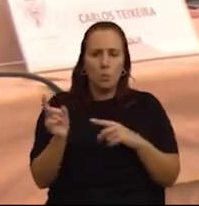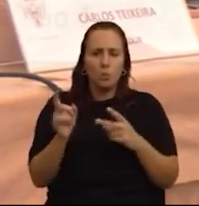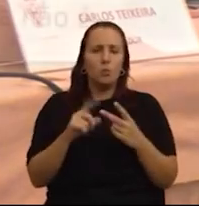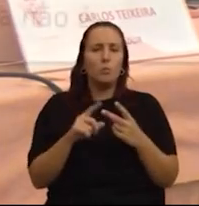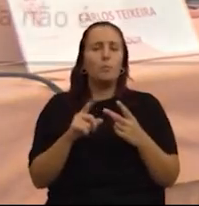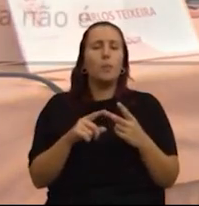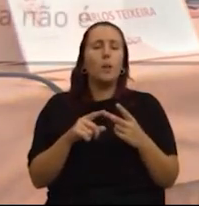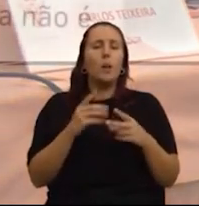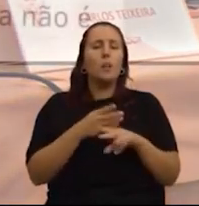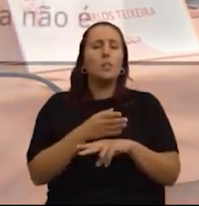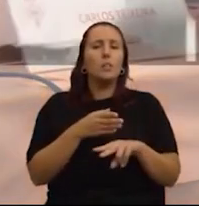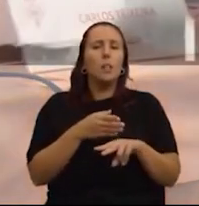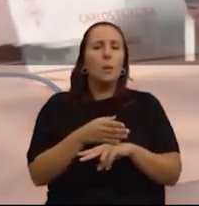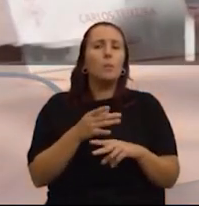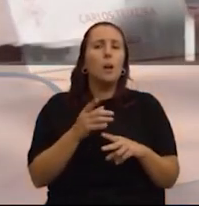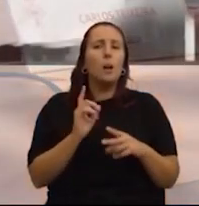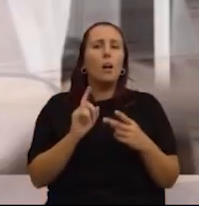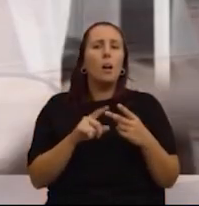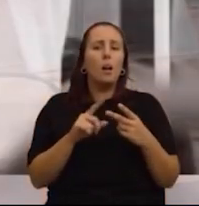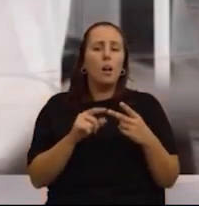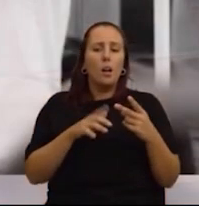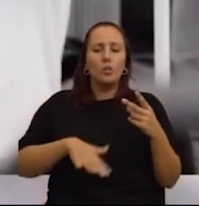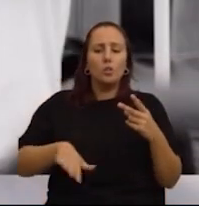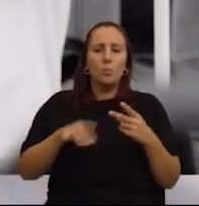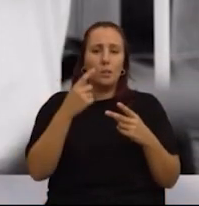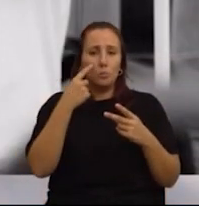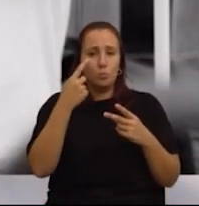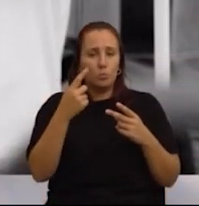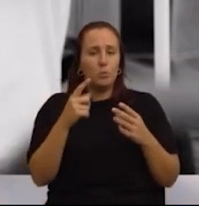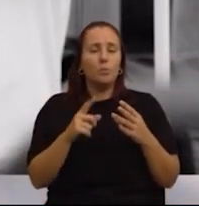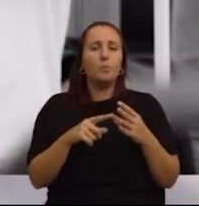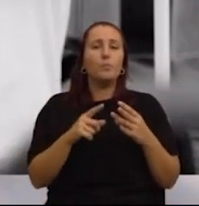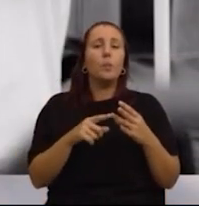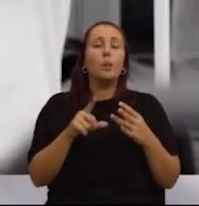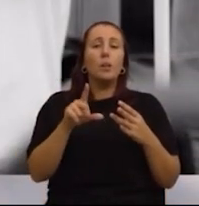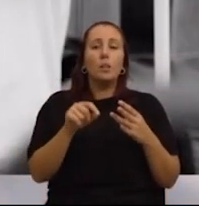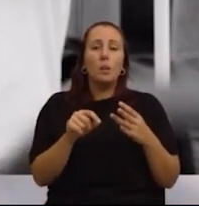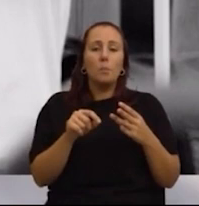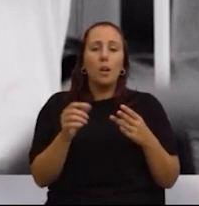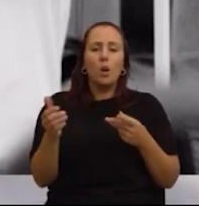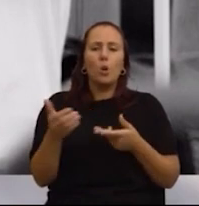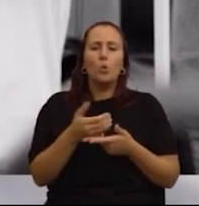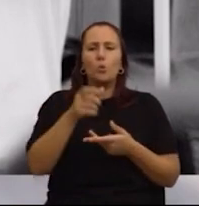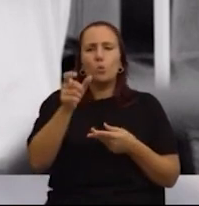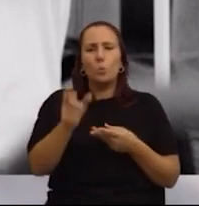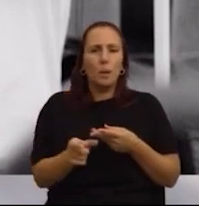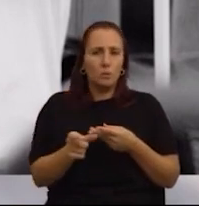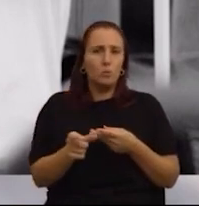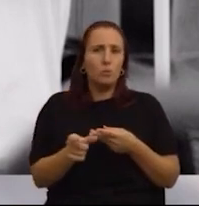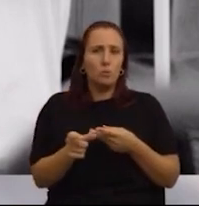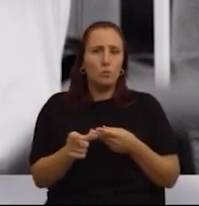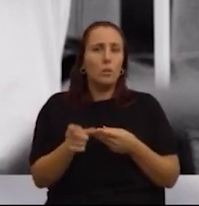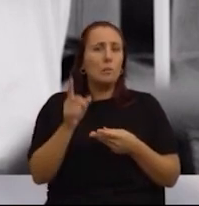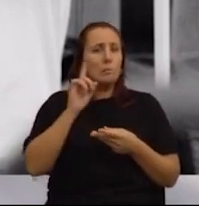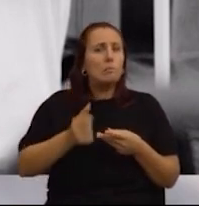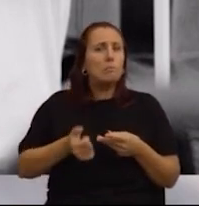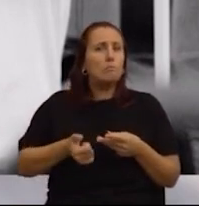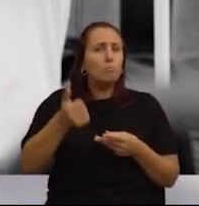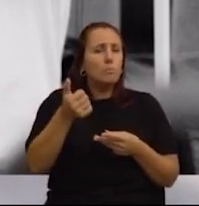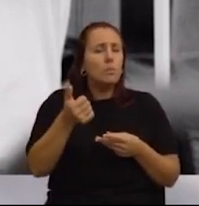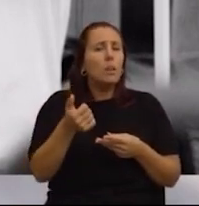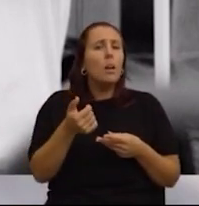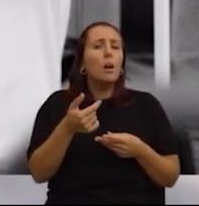acessibilidades no que diz respeito ao espaço público e também a questão dos recursos humanos, tão fundamental para